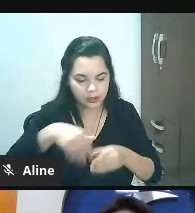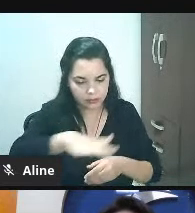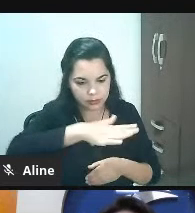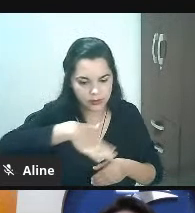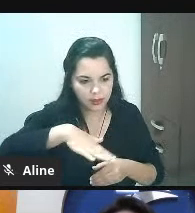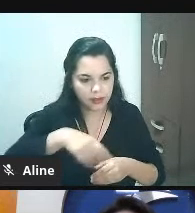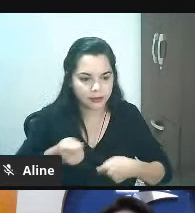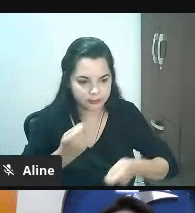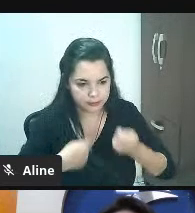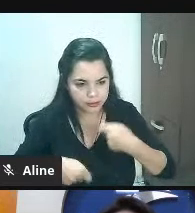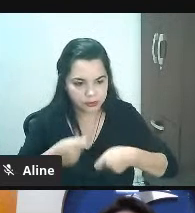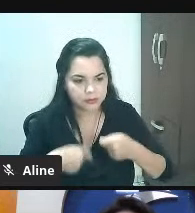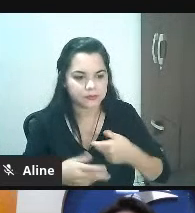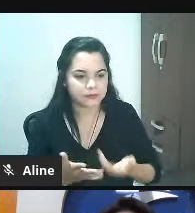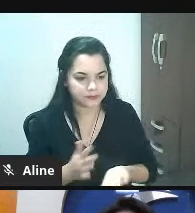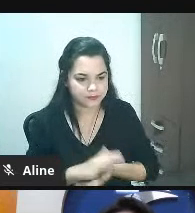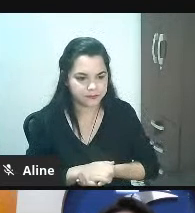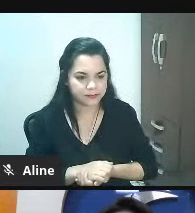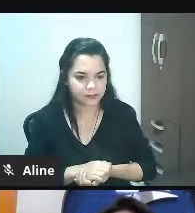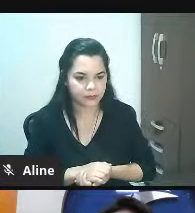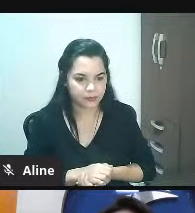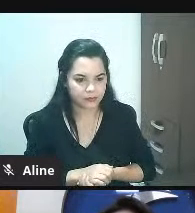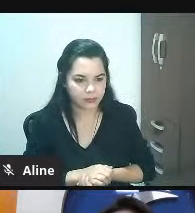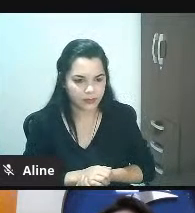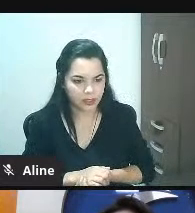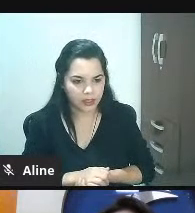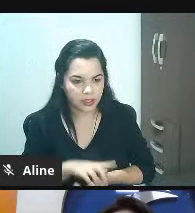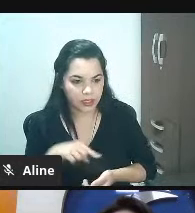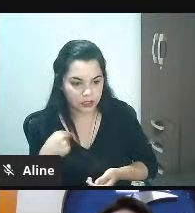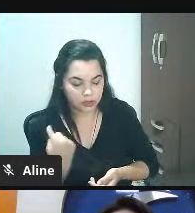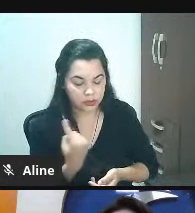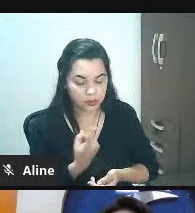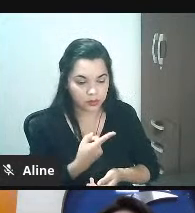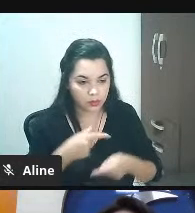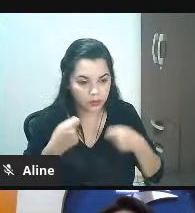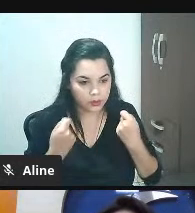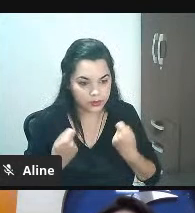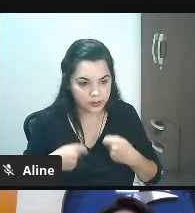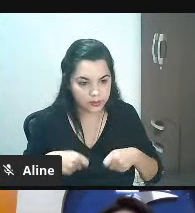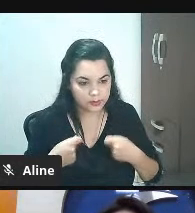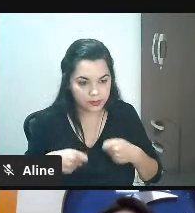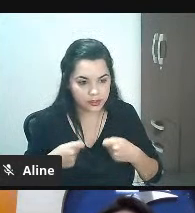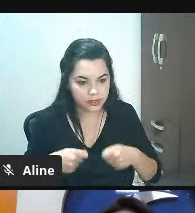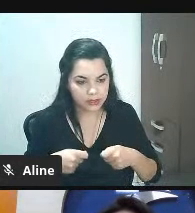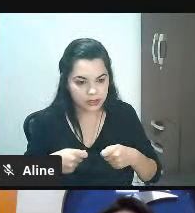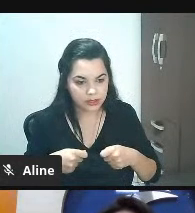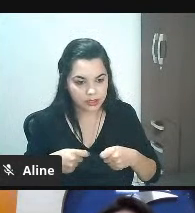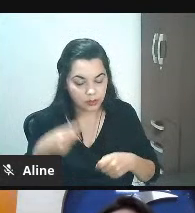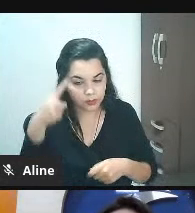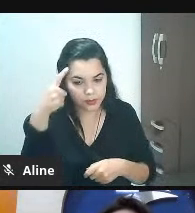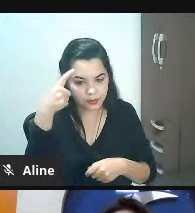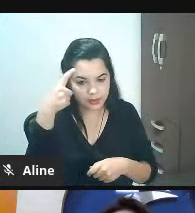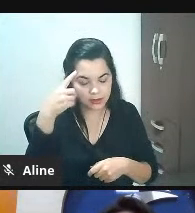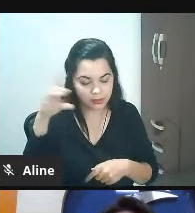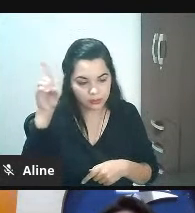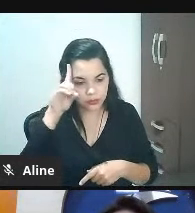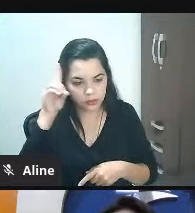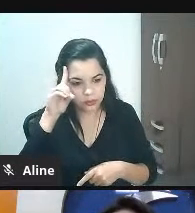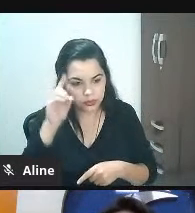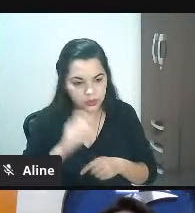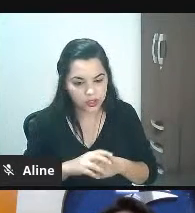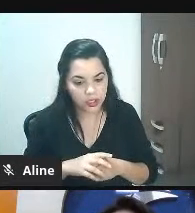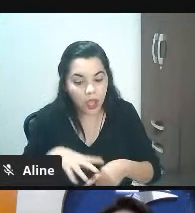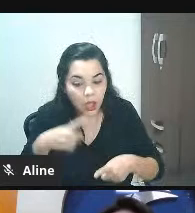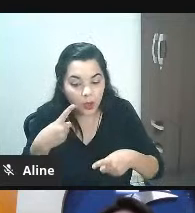lá nos Estados Unidos eles falaram assim a gente precisa dar a cada dia uma nova razão pro cliente sair da